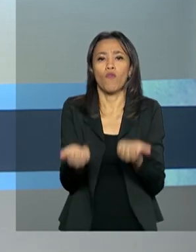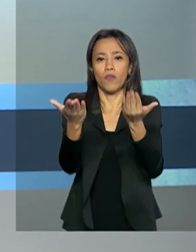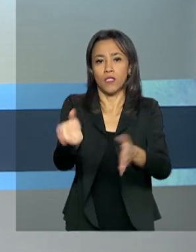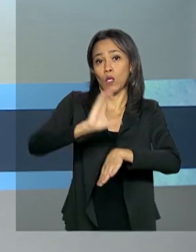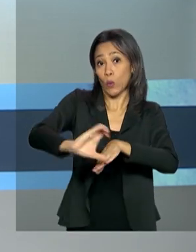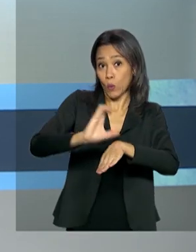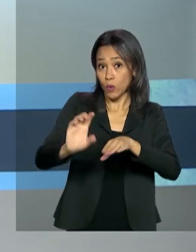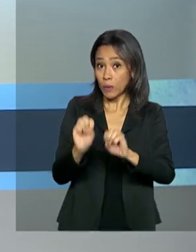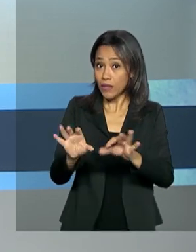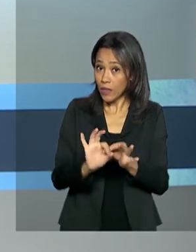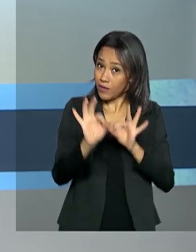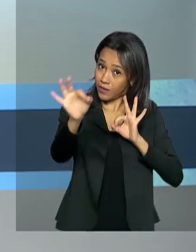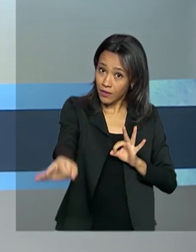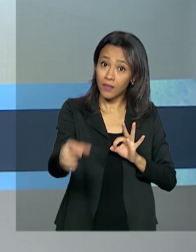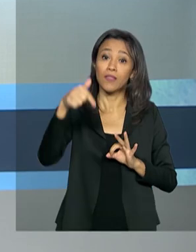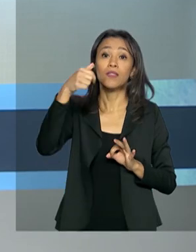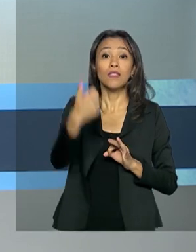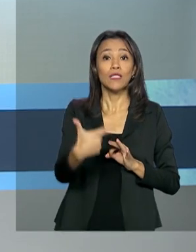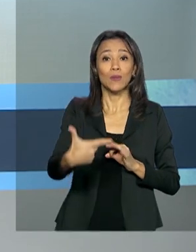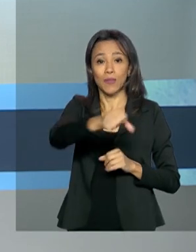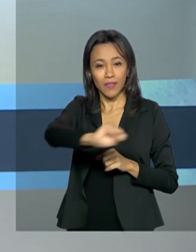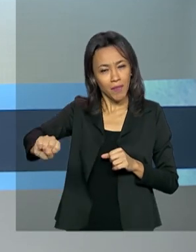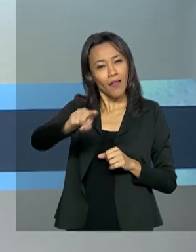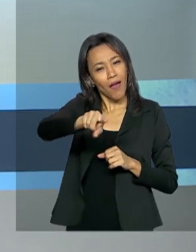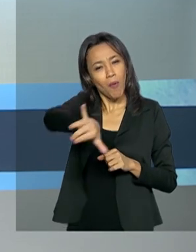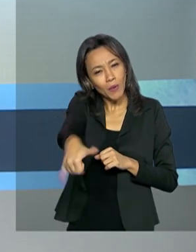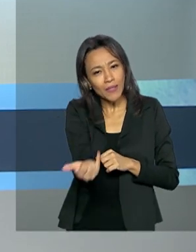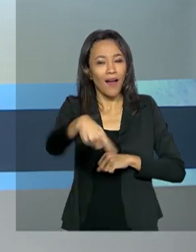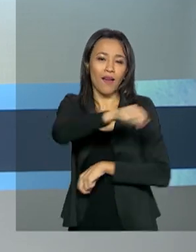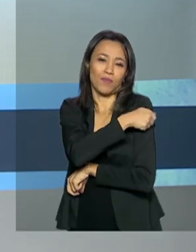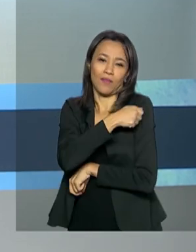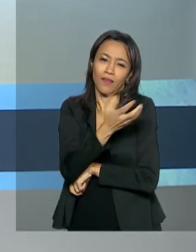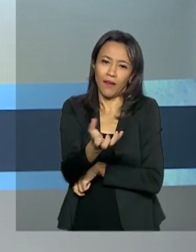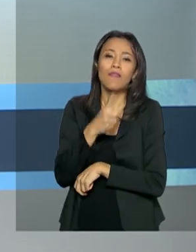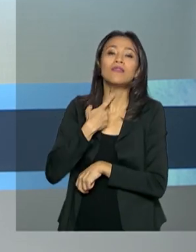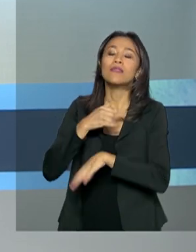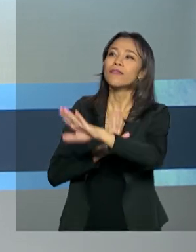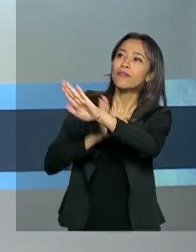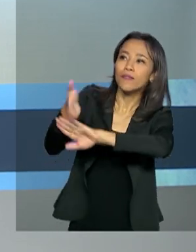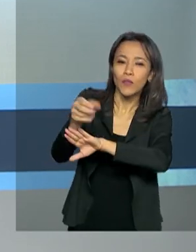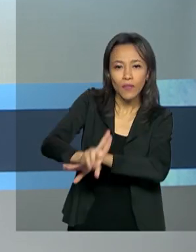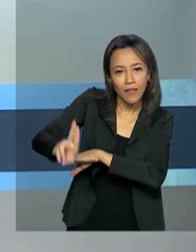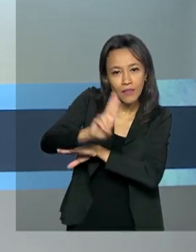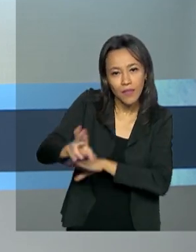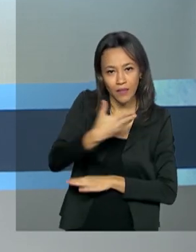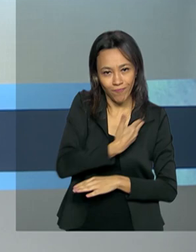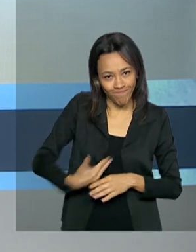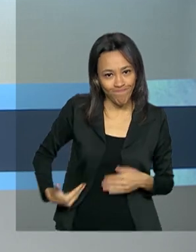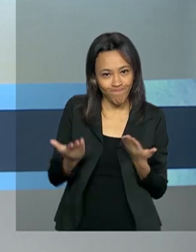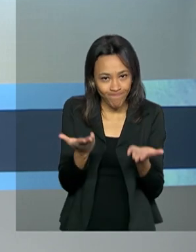semestre deste ano. É mais uma possibilidade para o estudante que pretende ocupar uma vaga no ensino superior público no país.